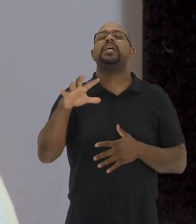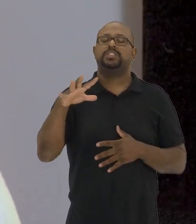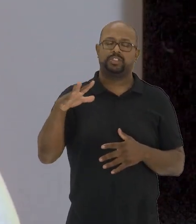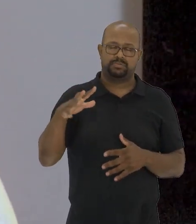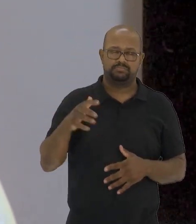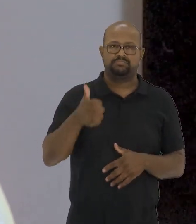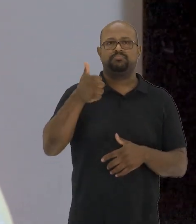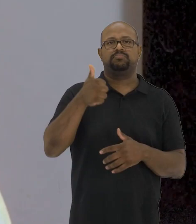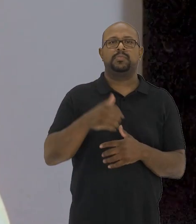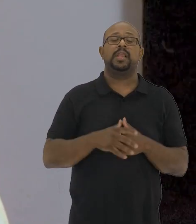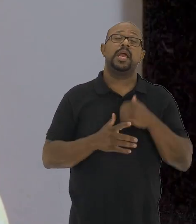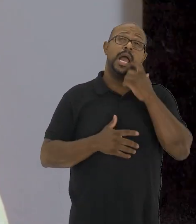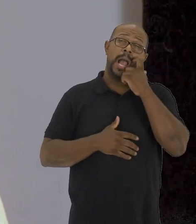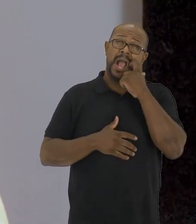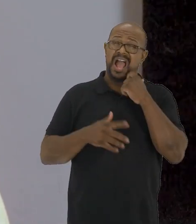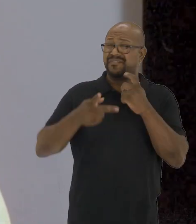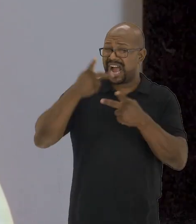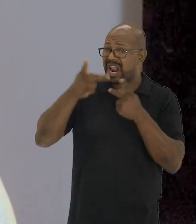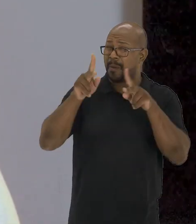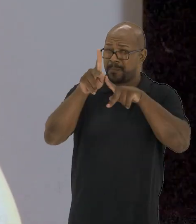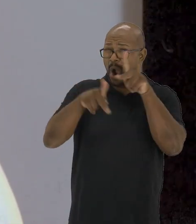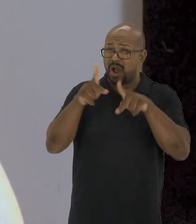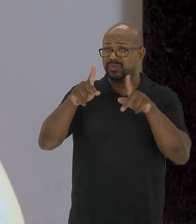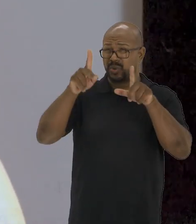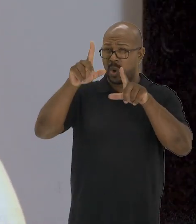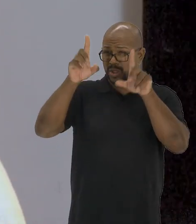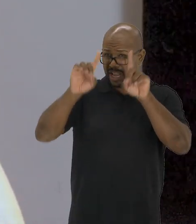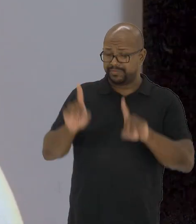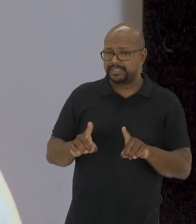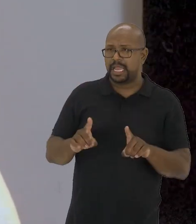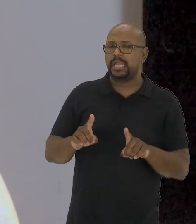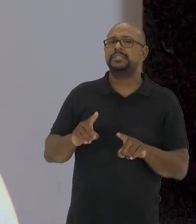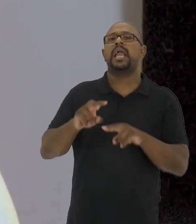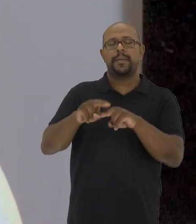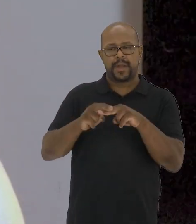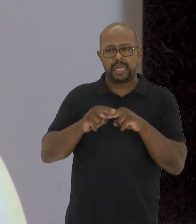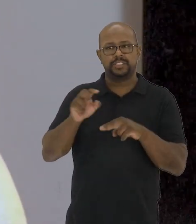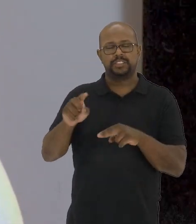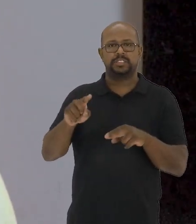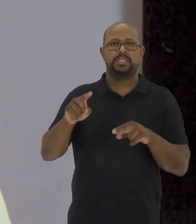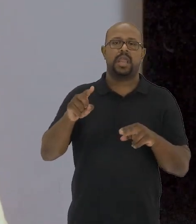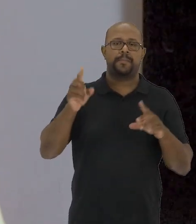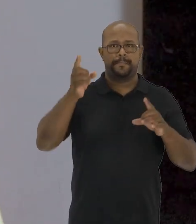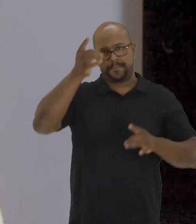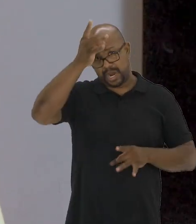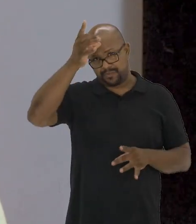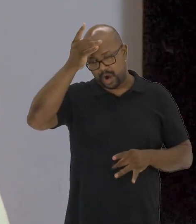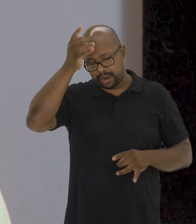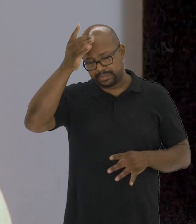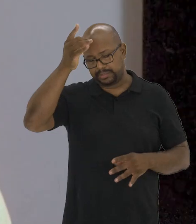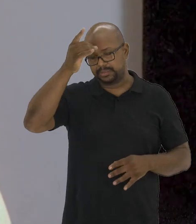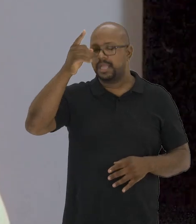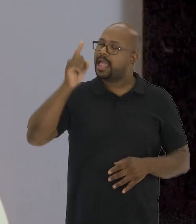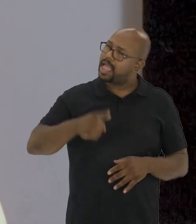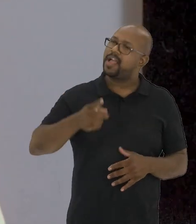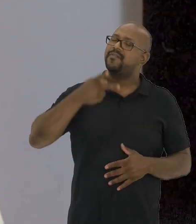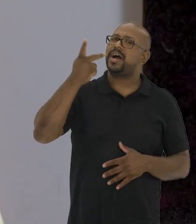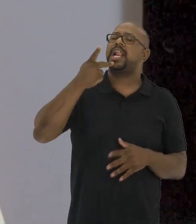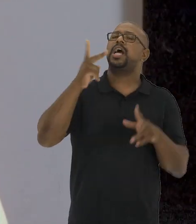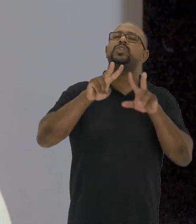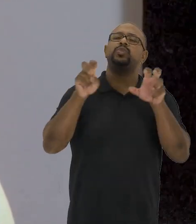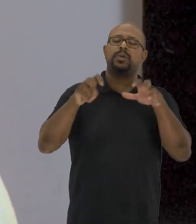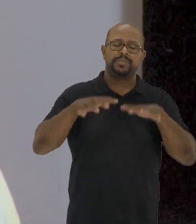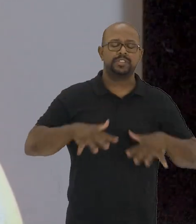na escrita dominante. Falar sobre corpos com deficiência a partir do que a performance nos propõe e nos